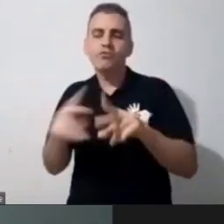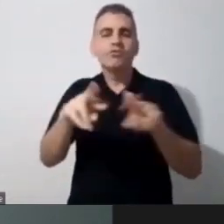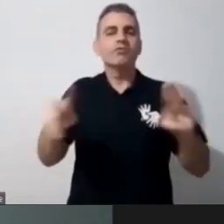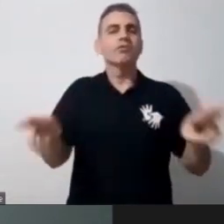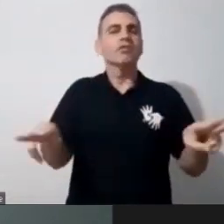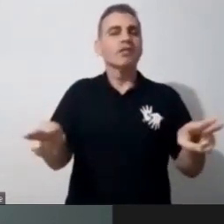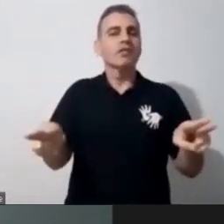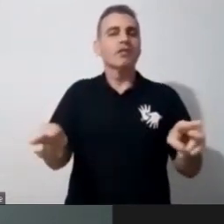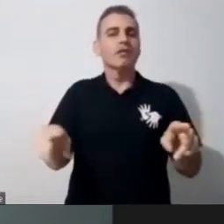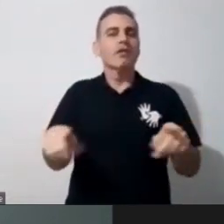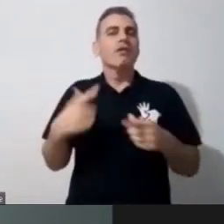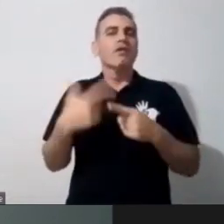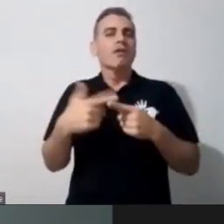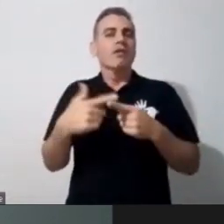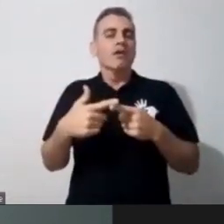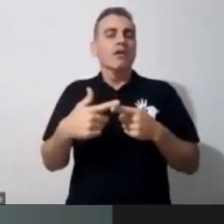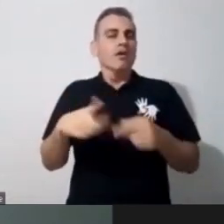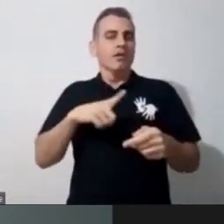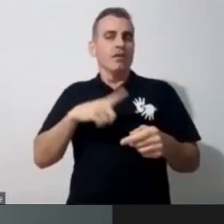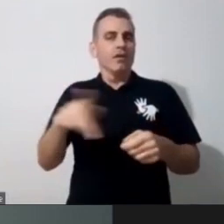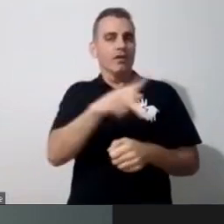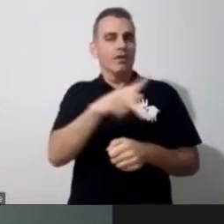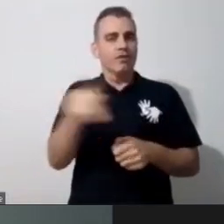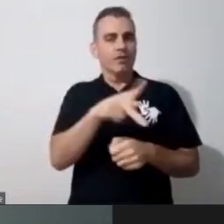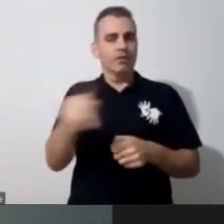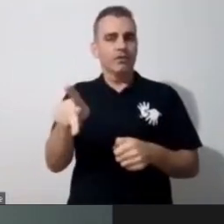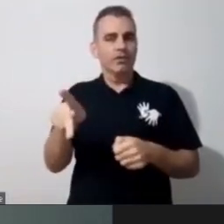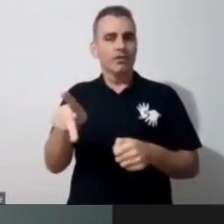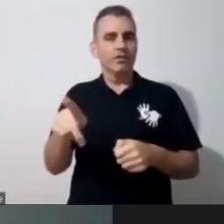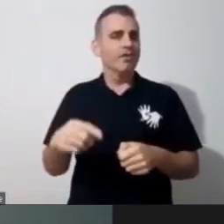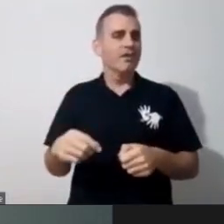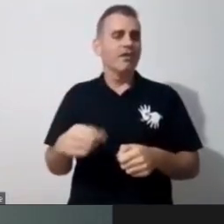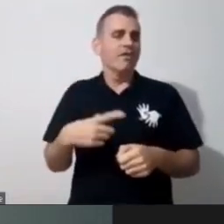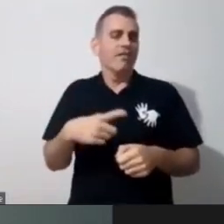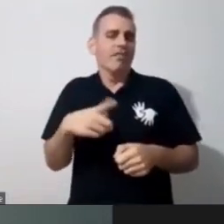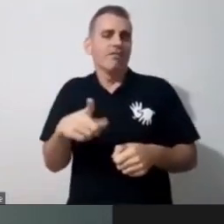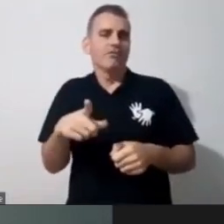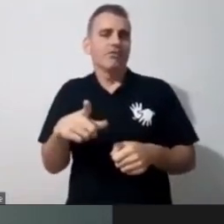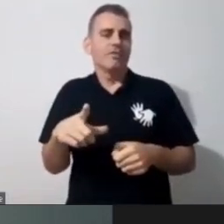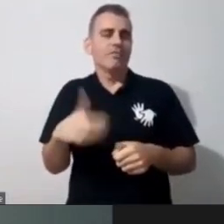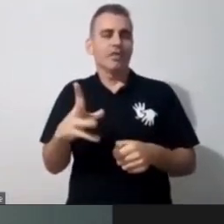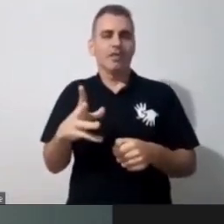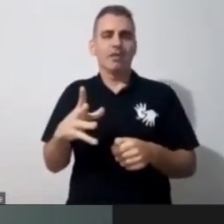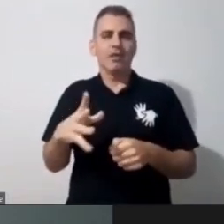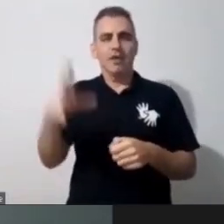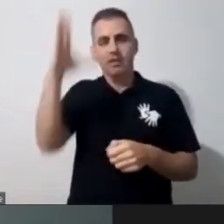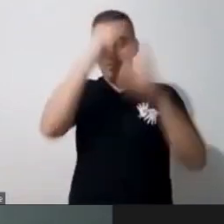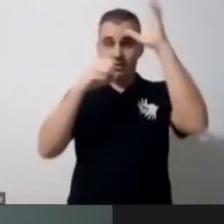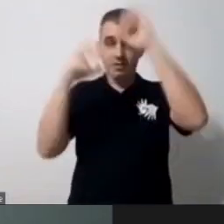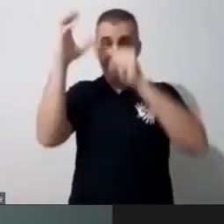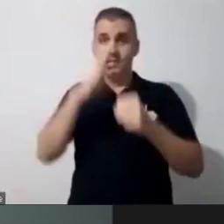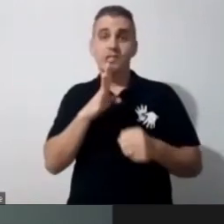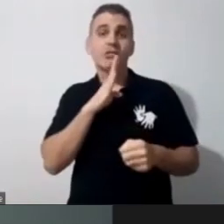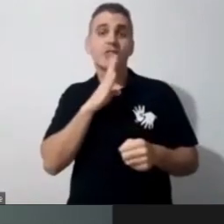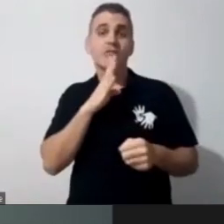professores não tinham essa habilidade, né? E essa facilidade de lidar com as ferramentas digitais. Ontem a gente comentou